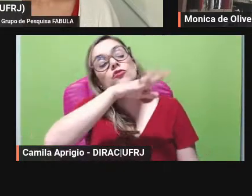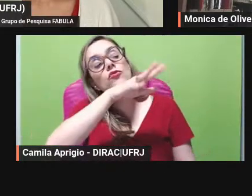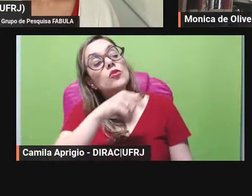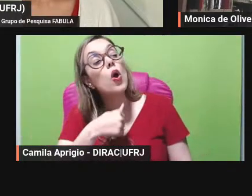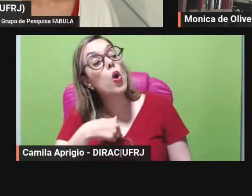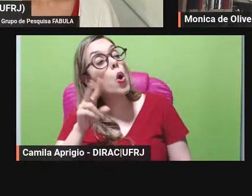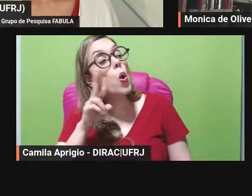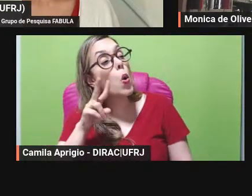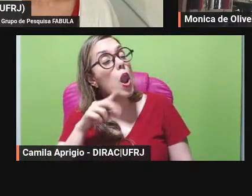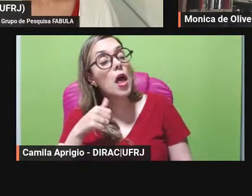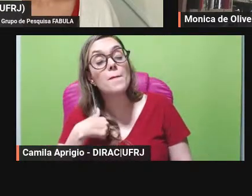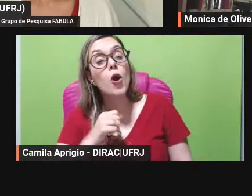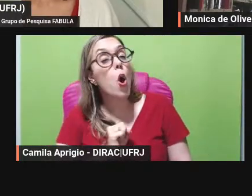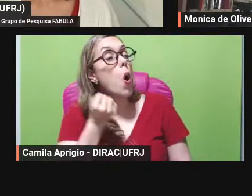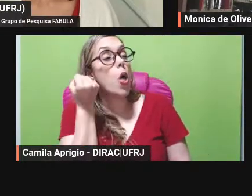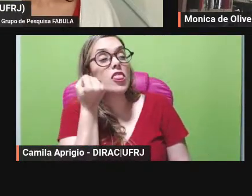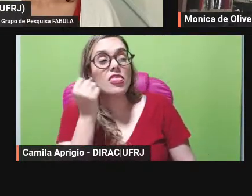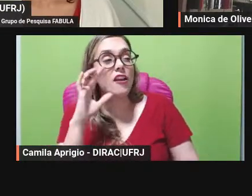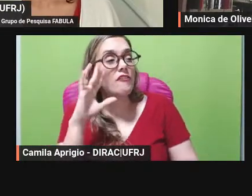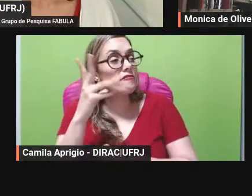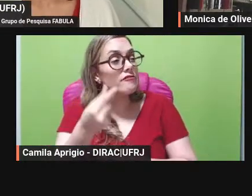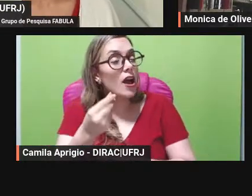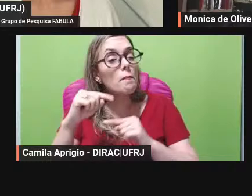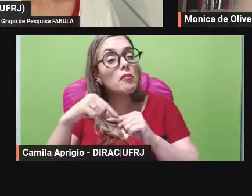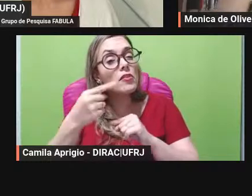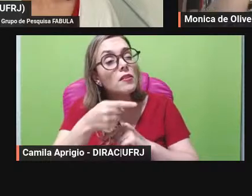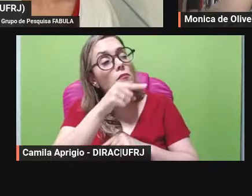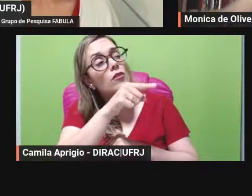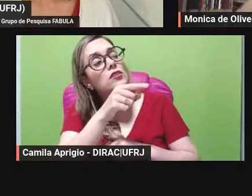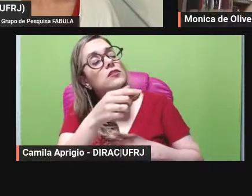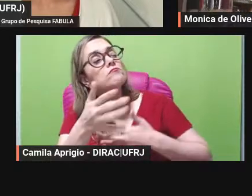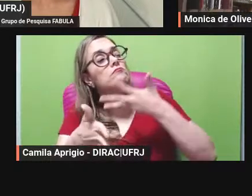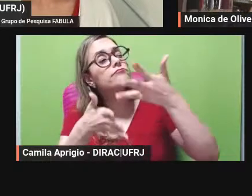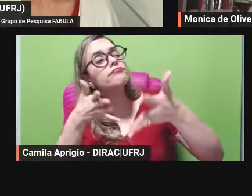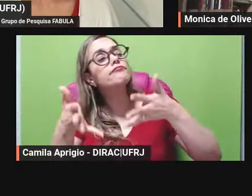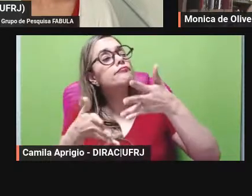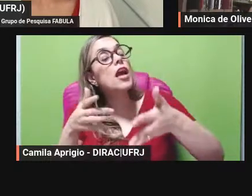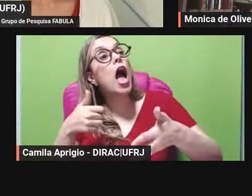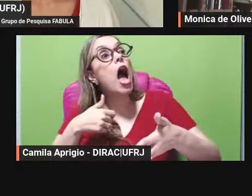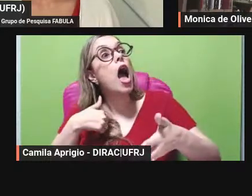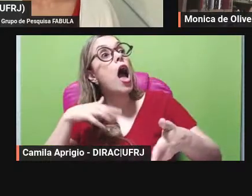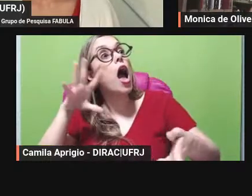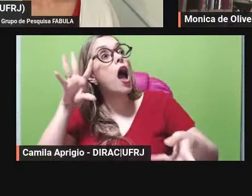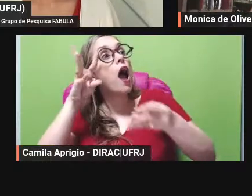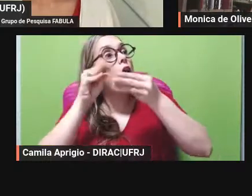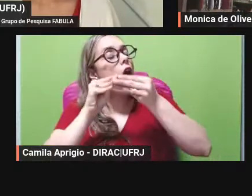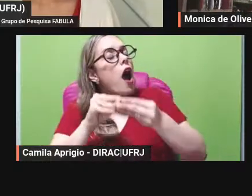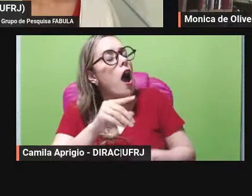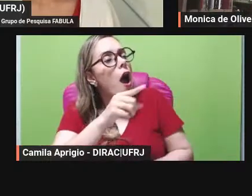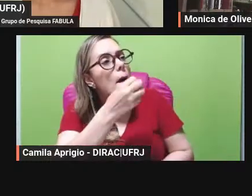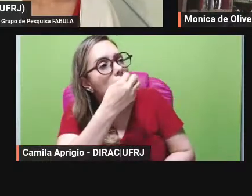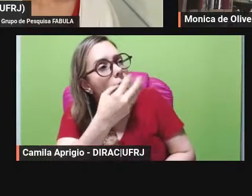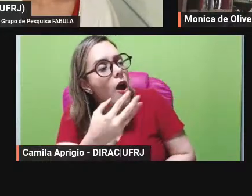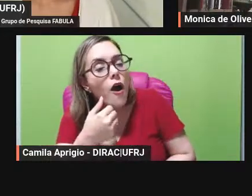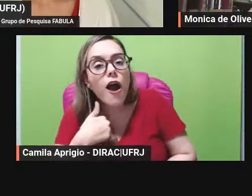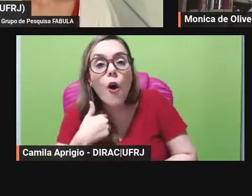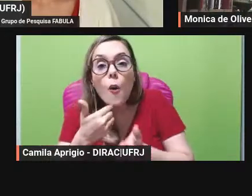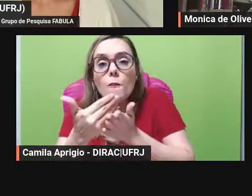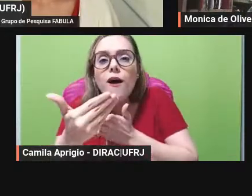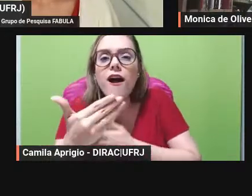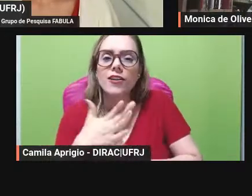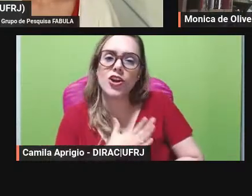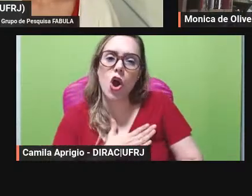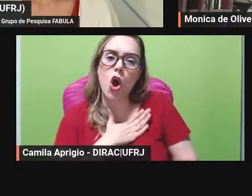e as minhas apresentações e os meus textos sobre a fábula então eu convido a todos para que